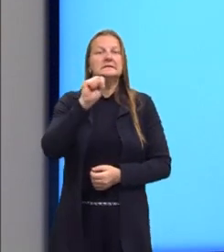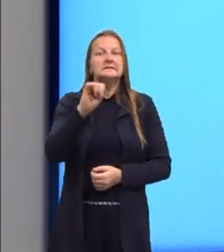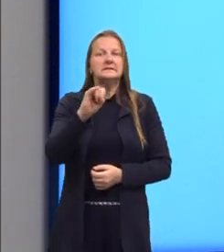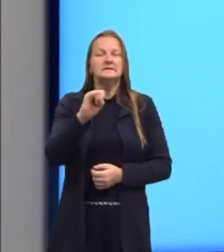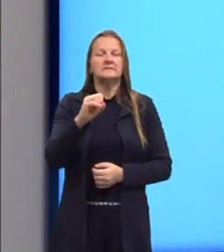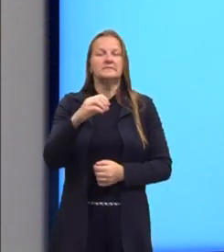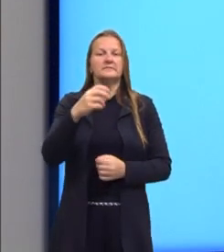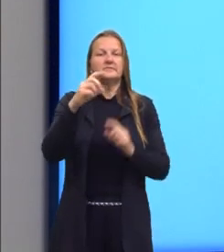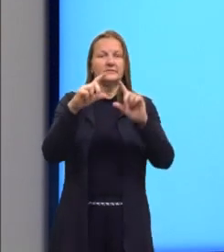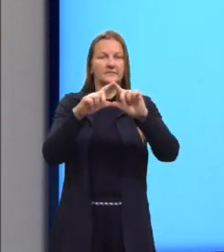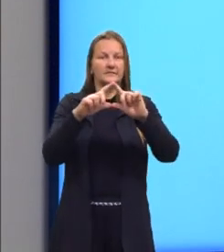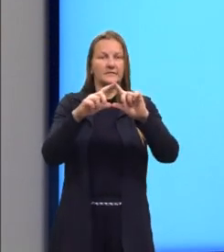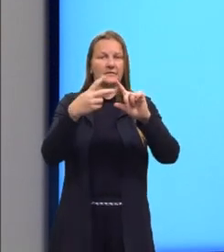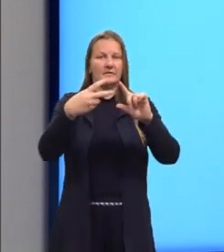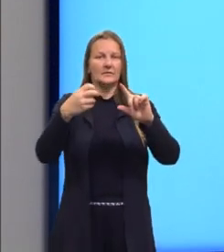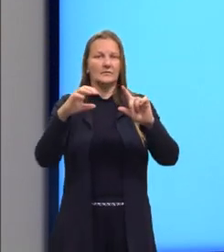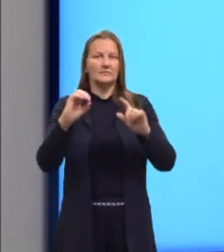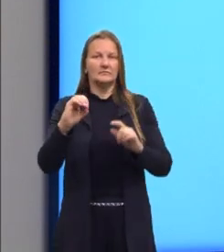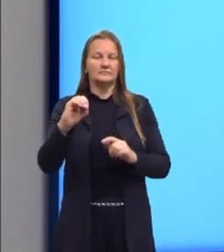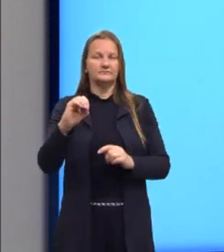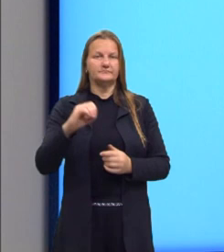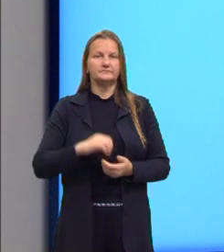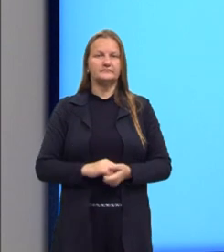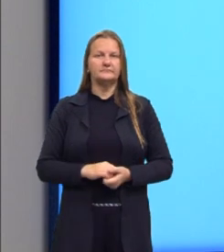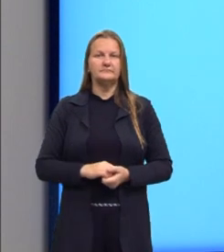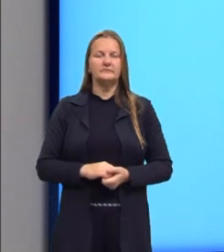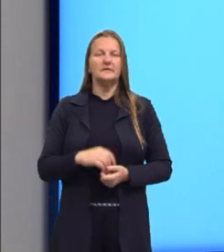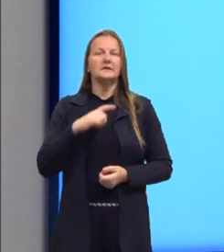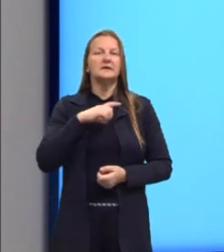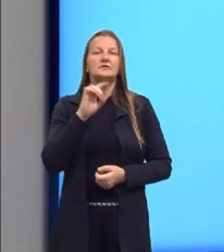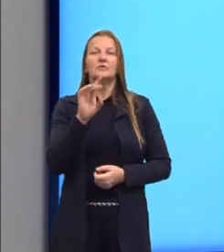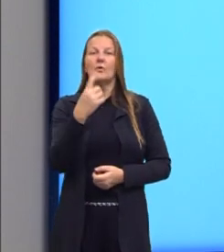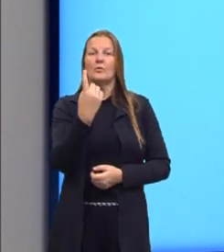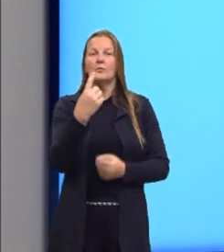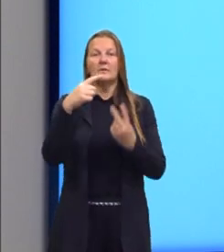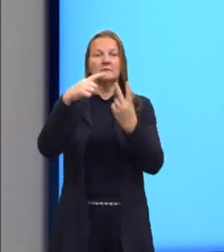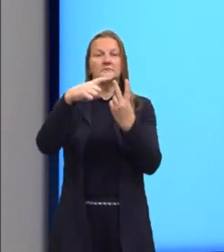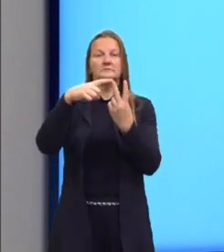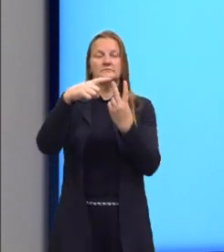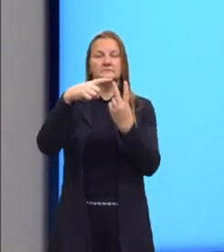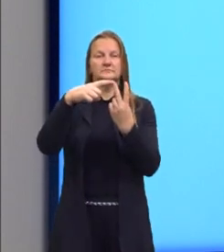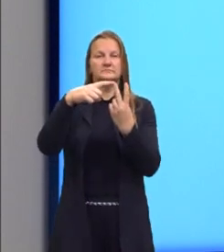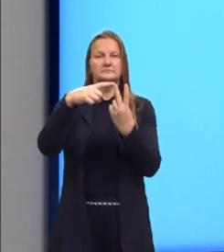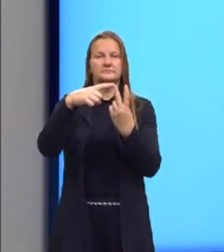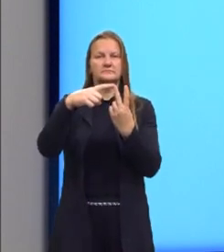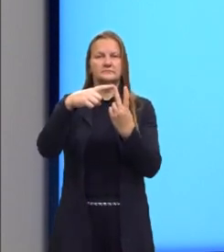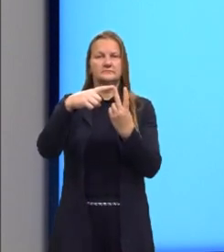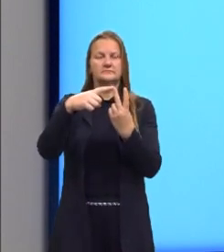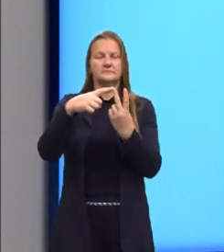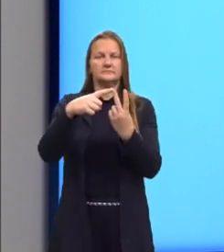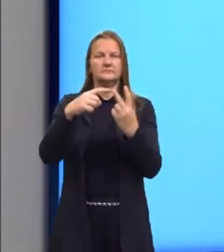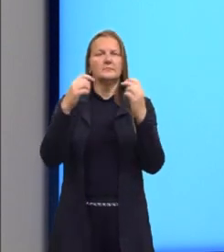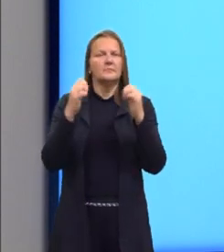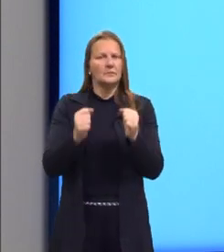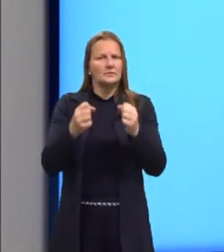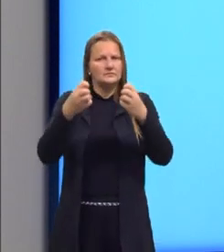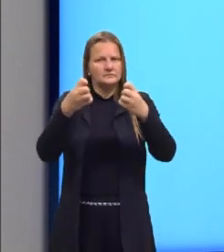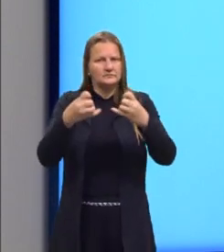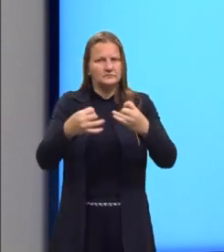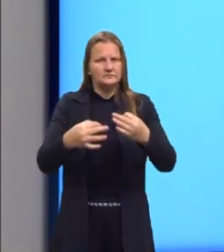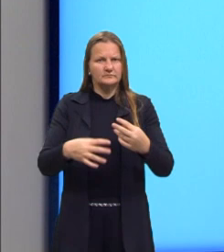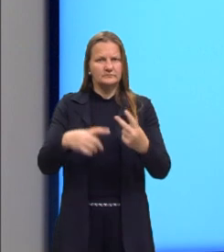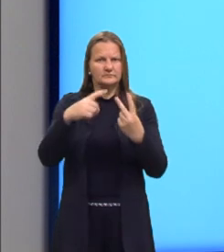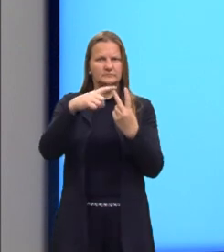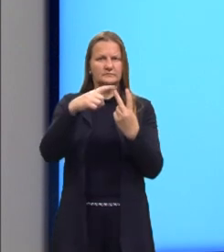igual a zero, a função, ela possui uma única raiz real, ou ainda nós podemos dizer que a raiz